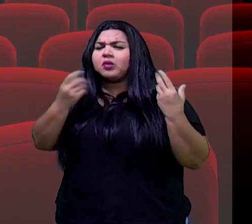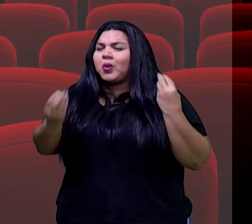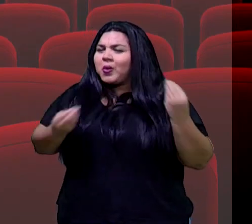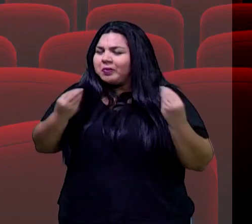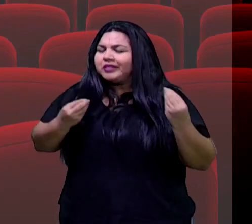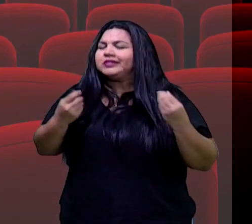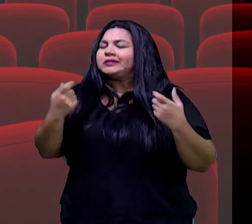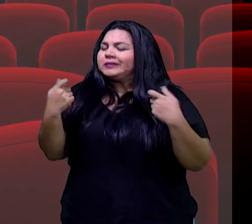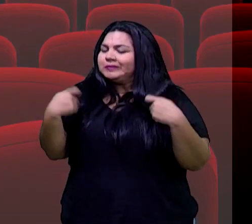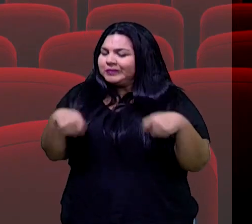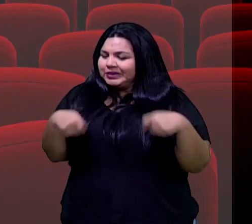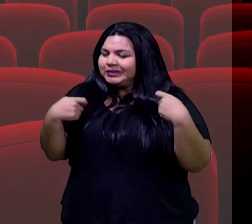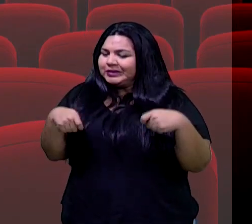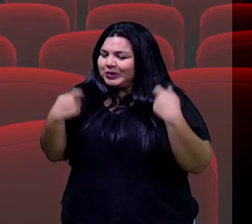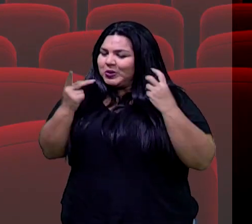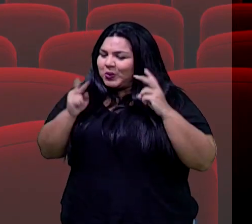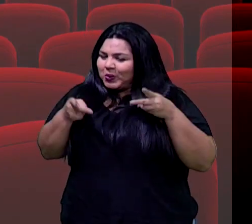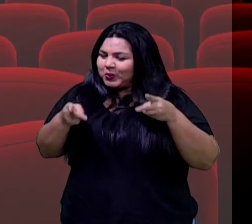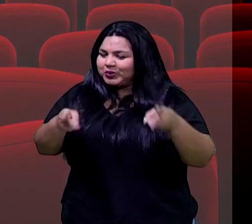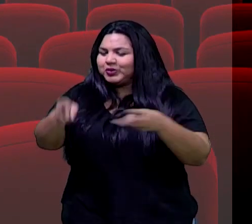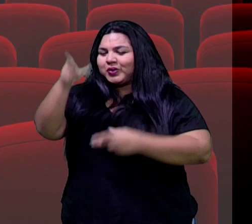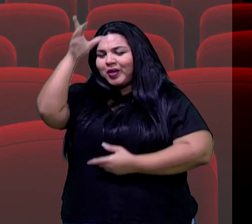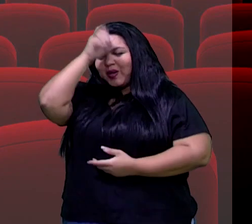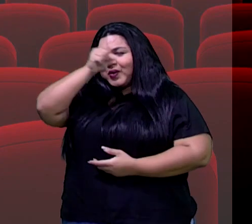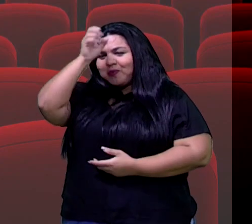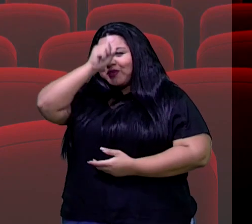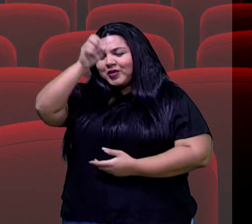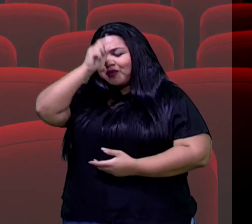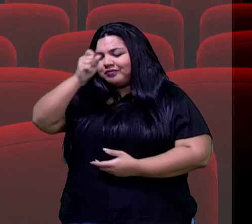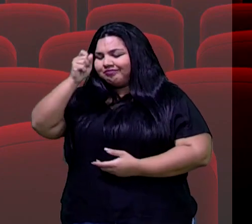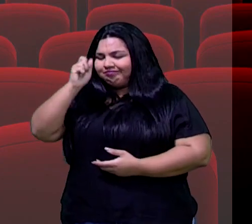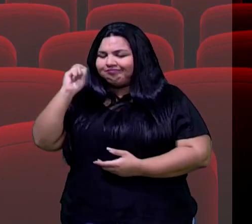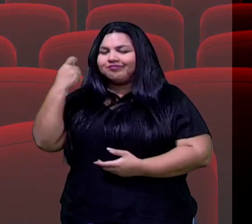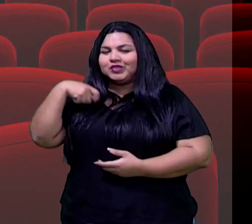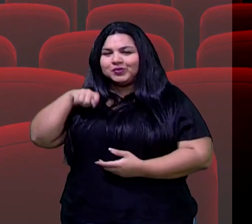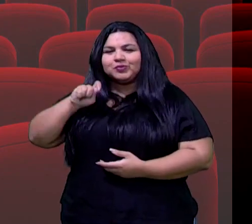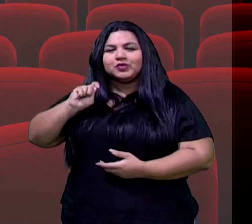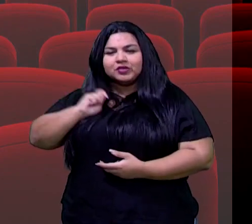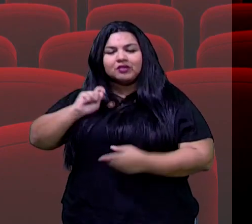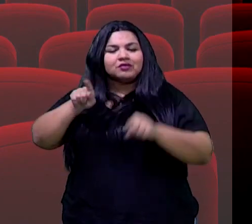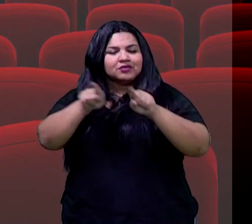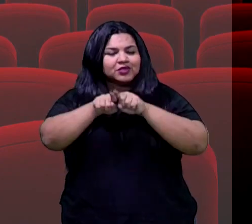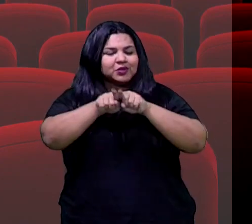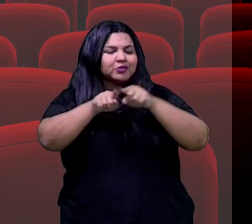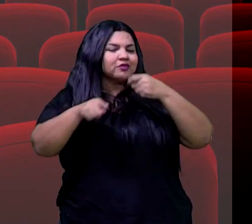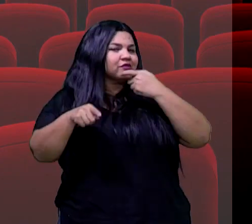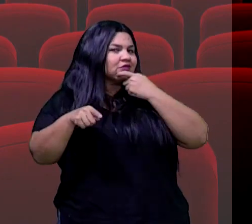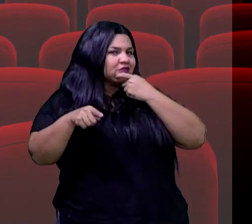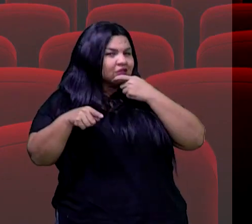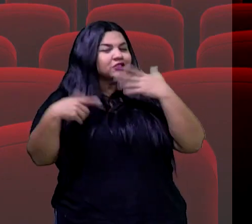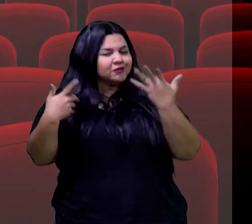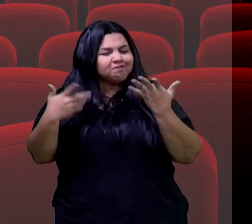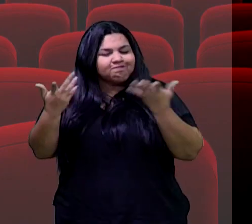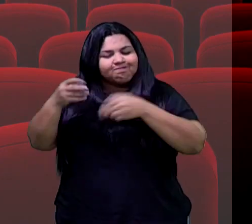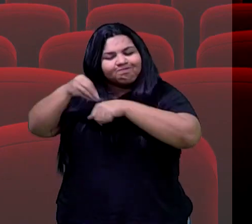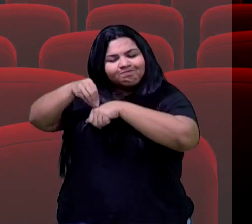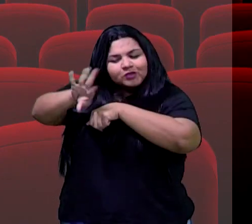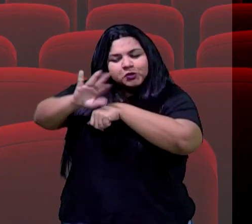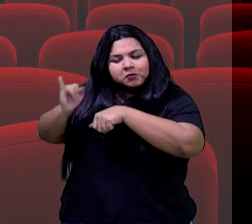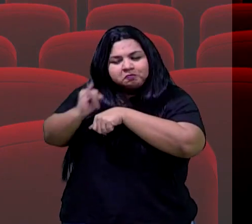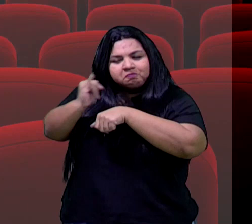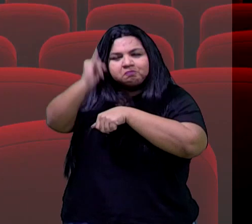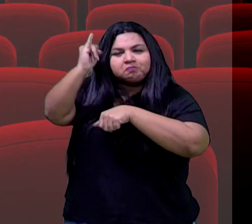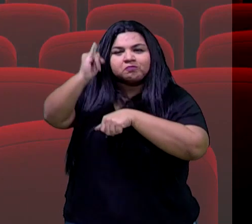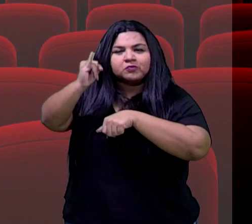ainda preciso aprender na língua estrangeira, no caso aí o espanhol, e também na língua inglesa. Então, fica a dica aí para vocês